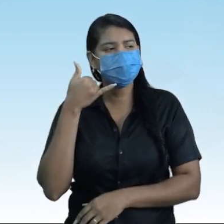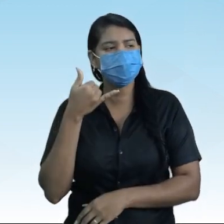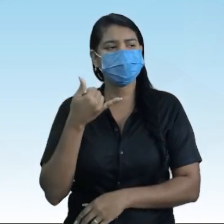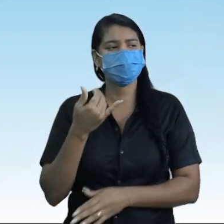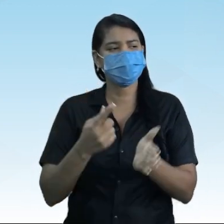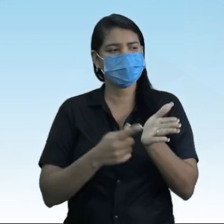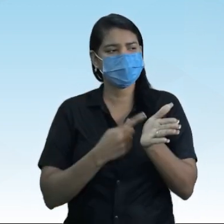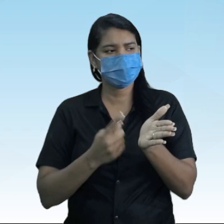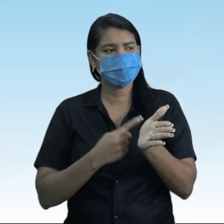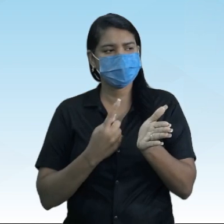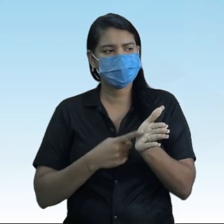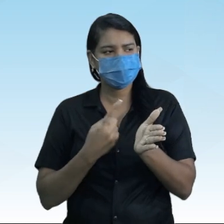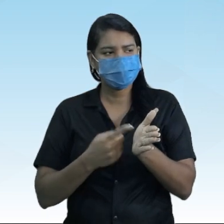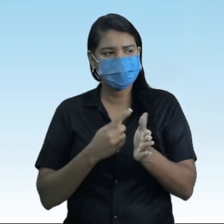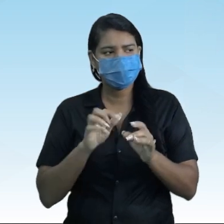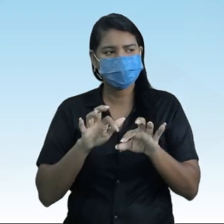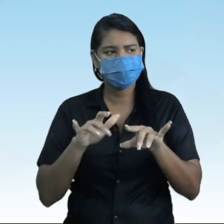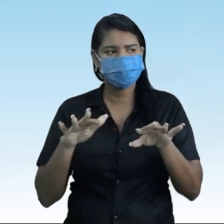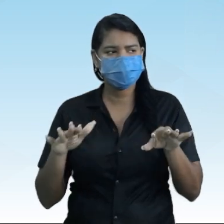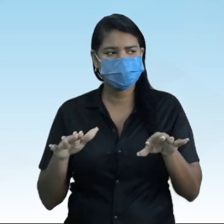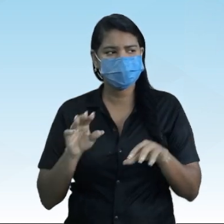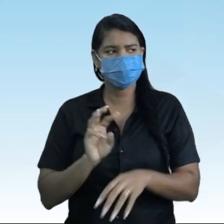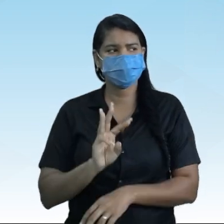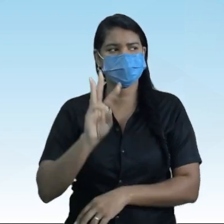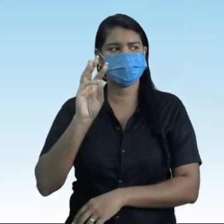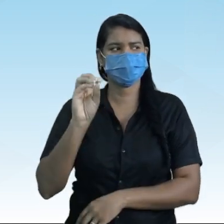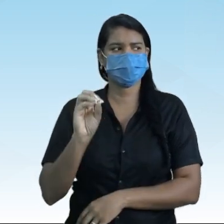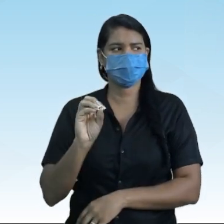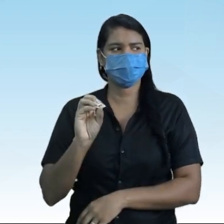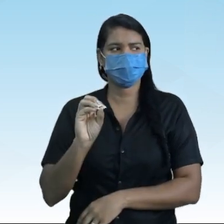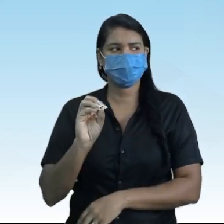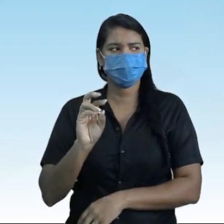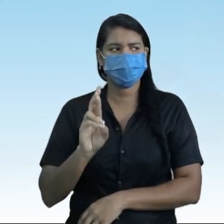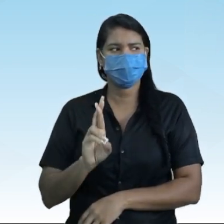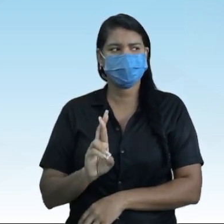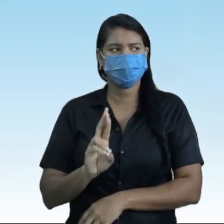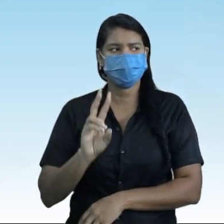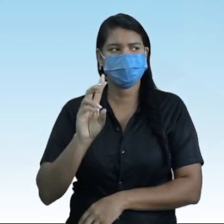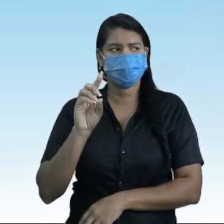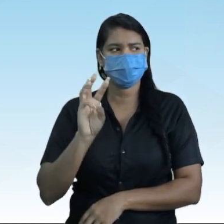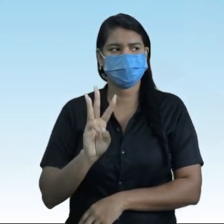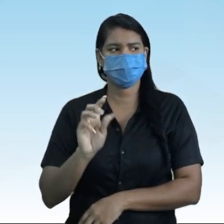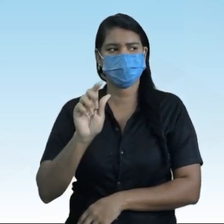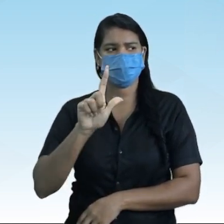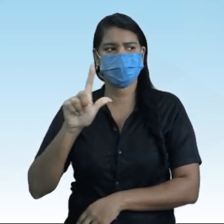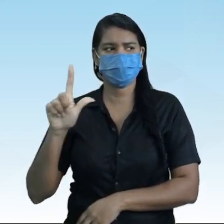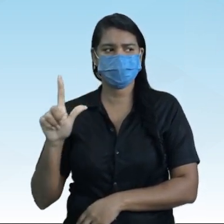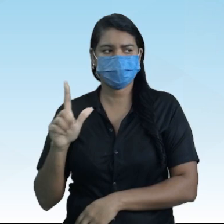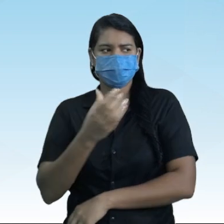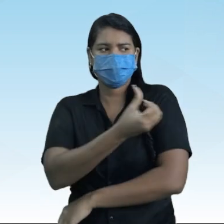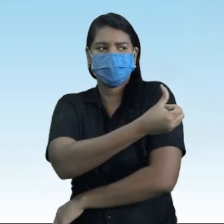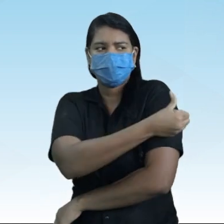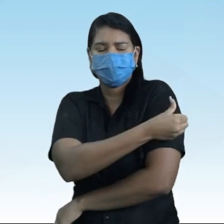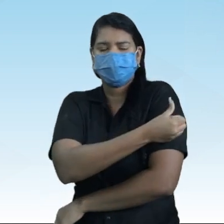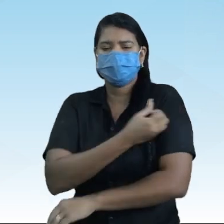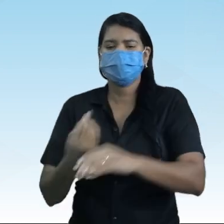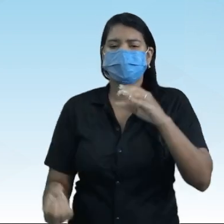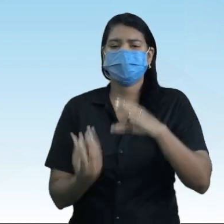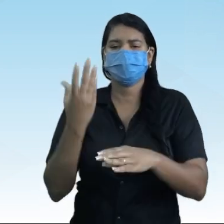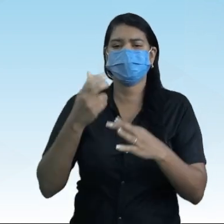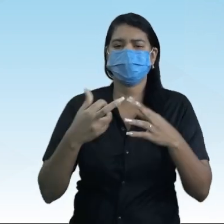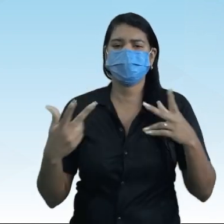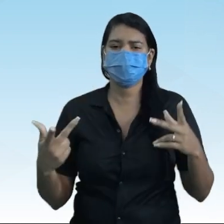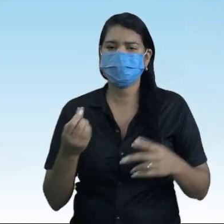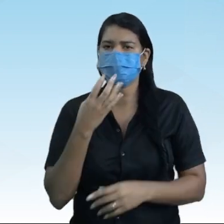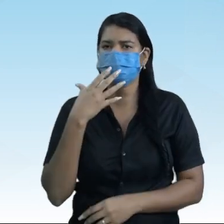smartphone. E coloca, digita lá o Old Wall. É estatística. Aí você pode colocar sexto ano, que vai aparecer muita coisa boa, tá?